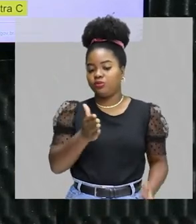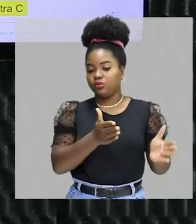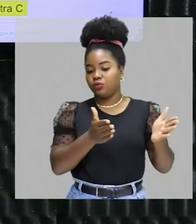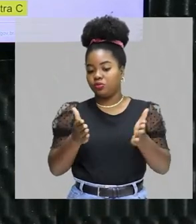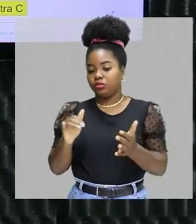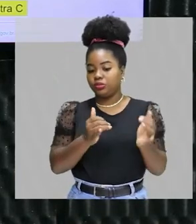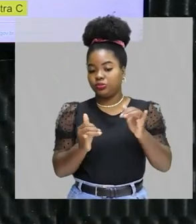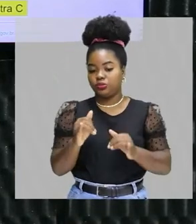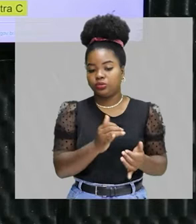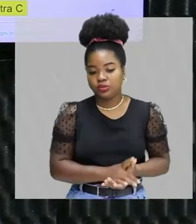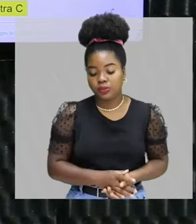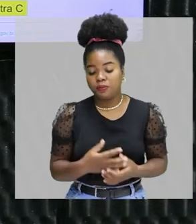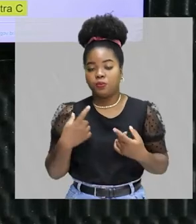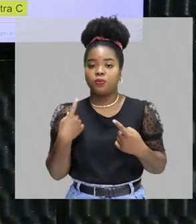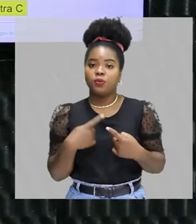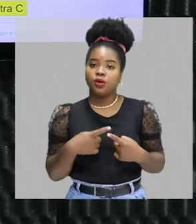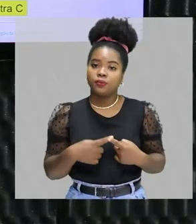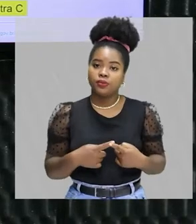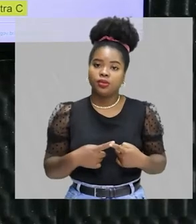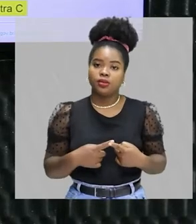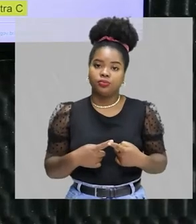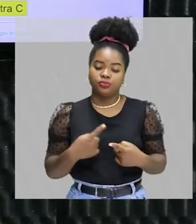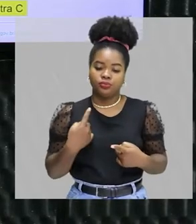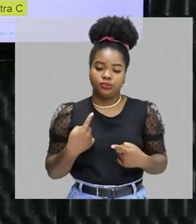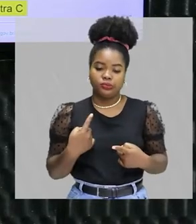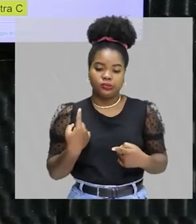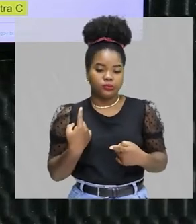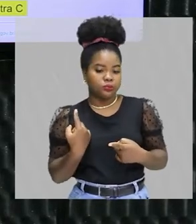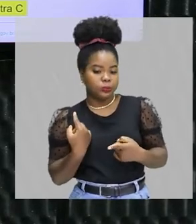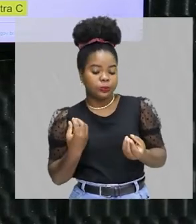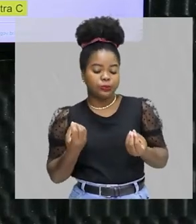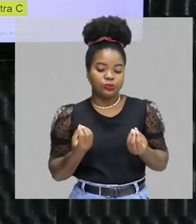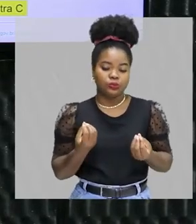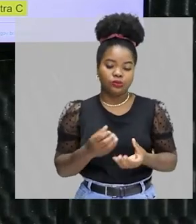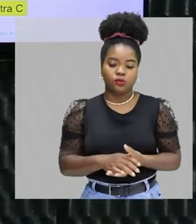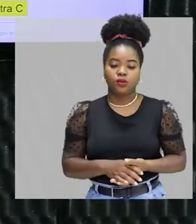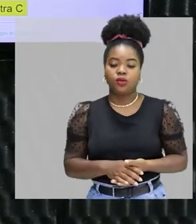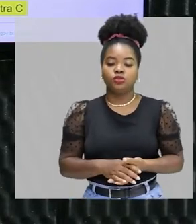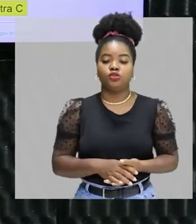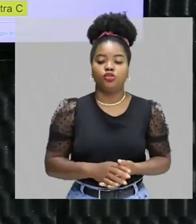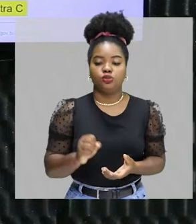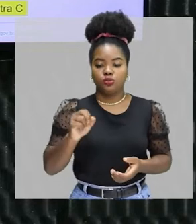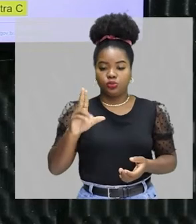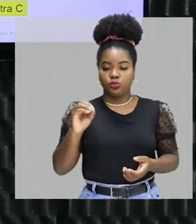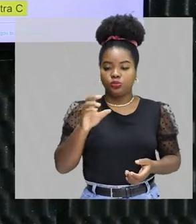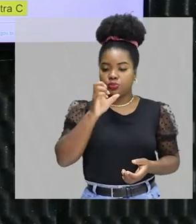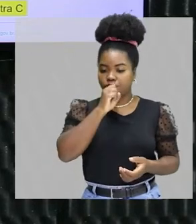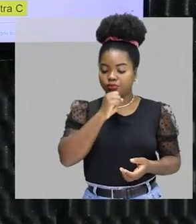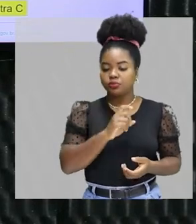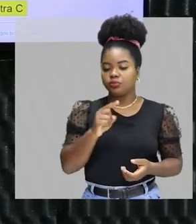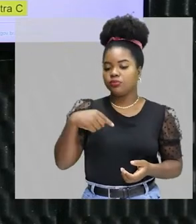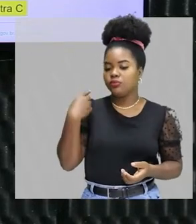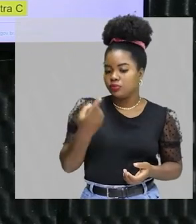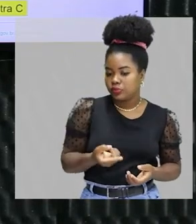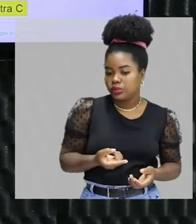químico. Por quê? Porque você tem ali, tinha inicialmente, né? Suco de laranja. E após, você vai ter